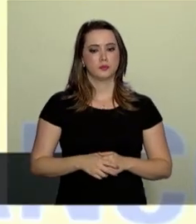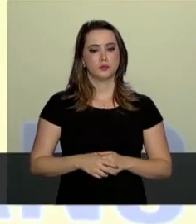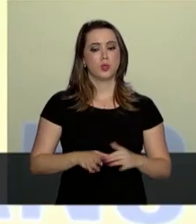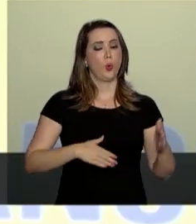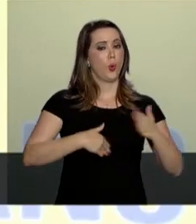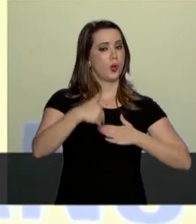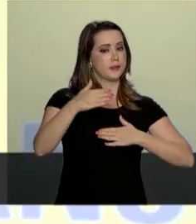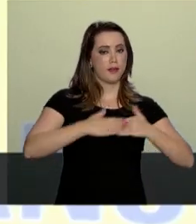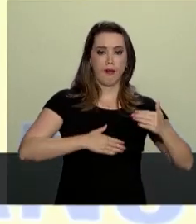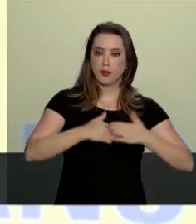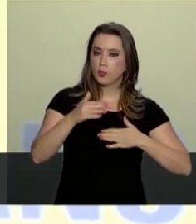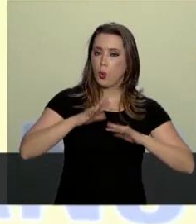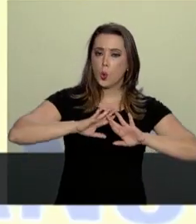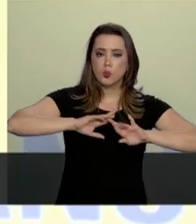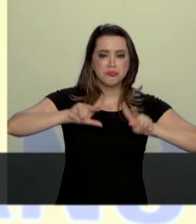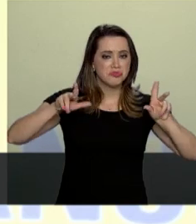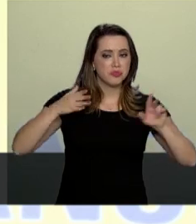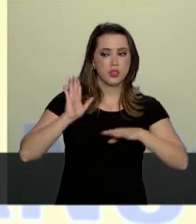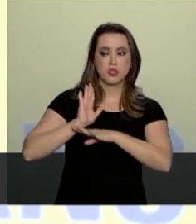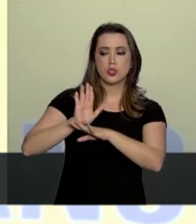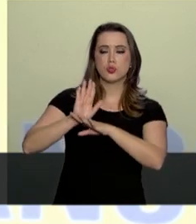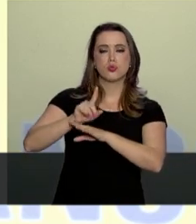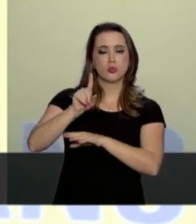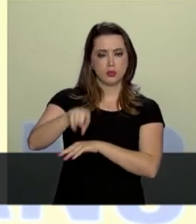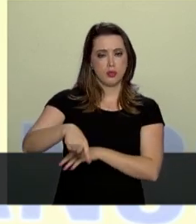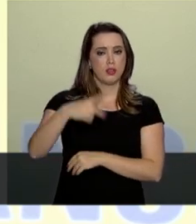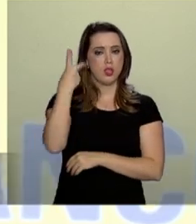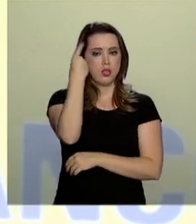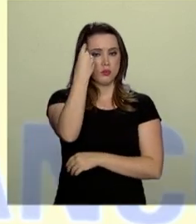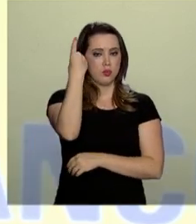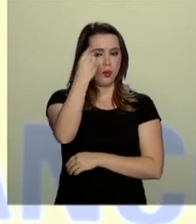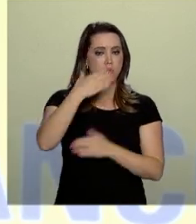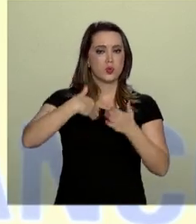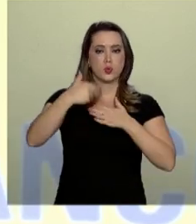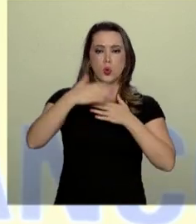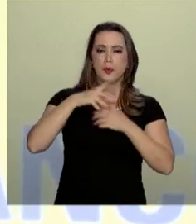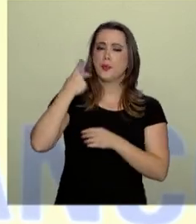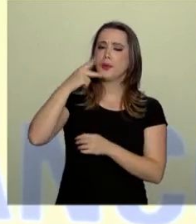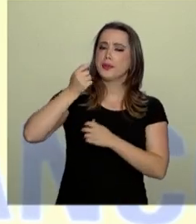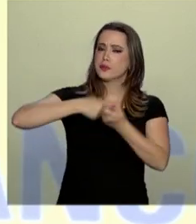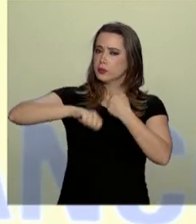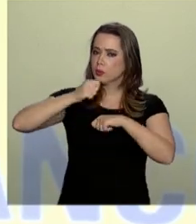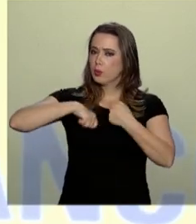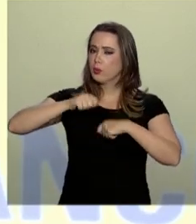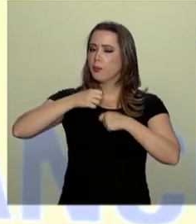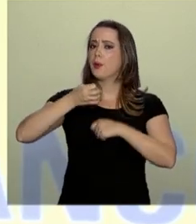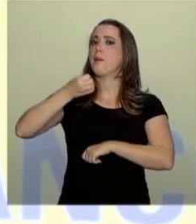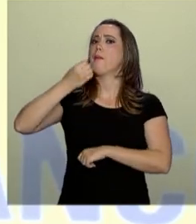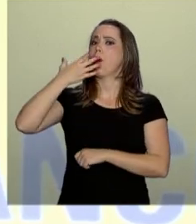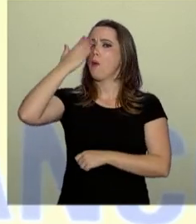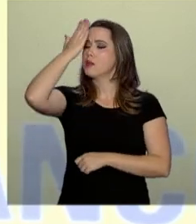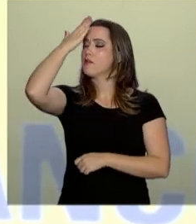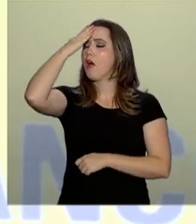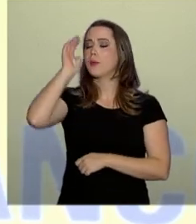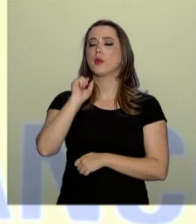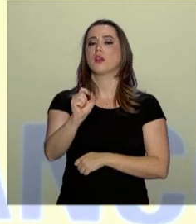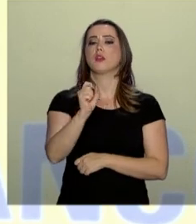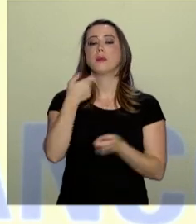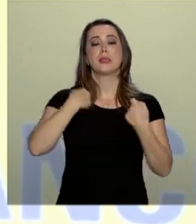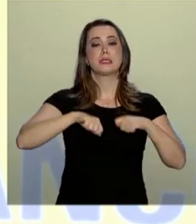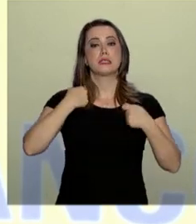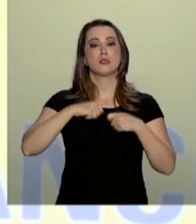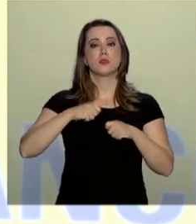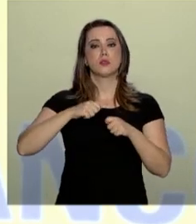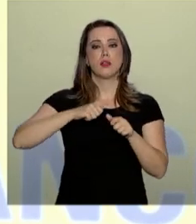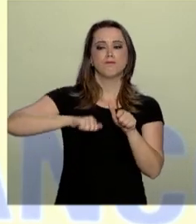Quaisquer benefícios, e são naturais, e qualquer política econômica que se preze sabe que tem que haver